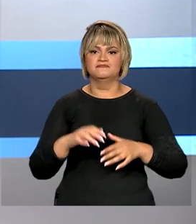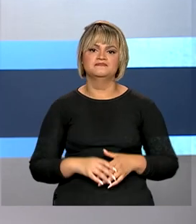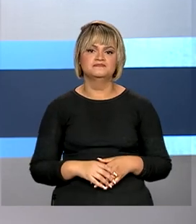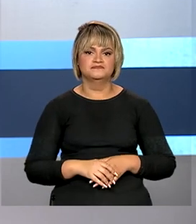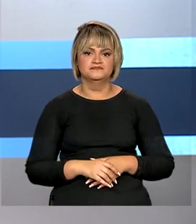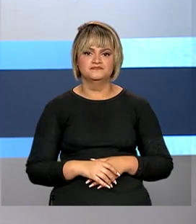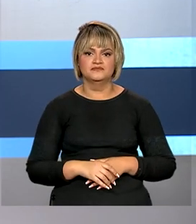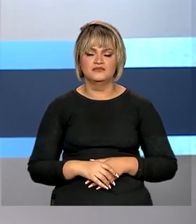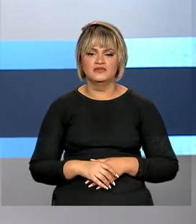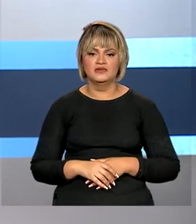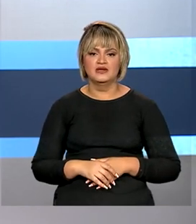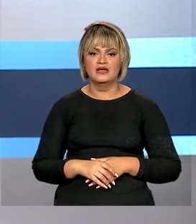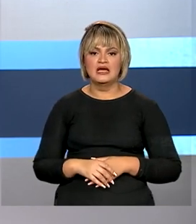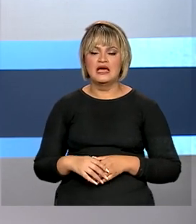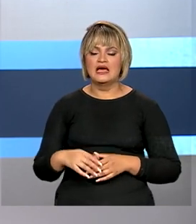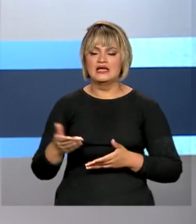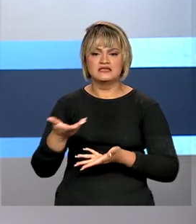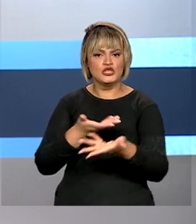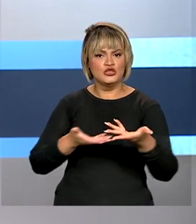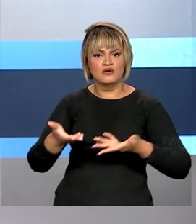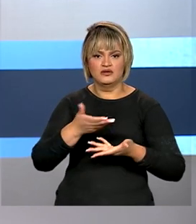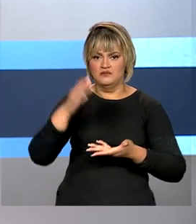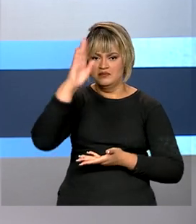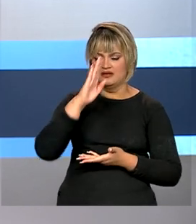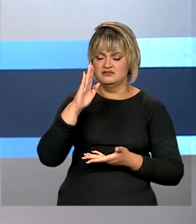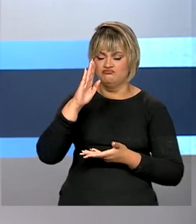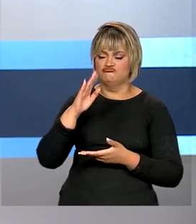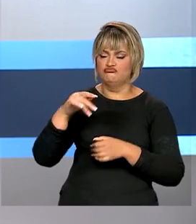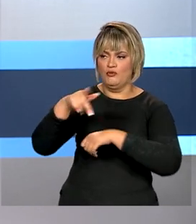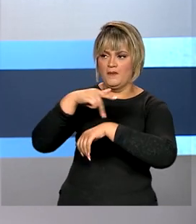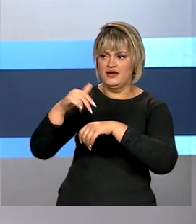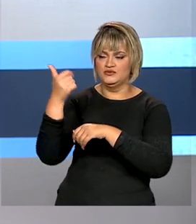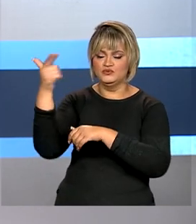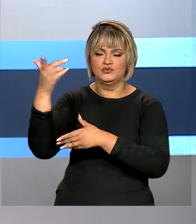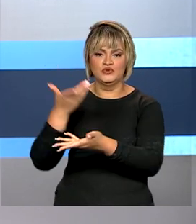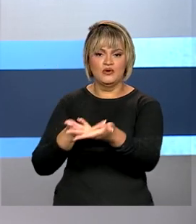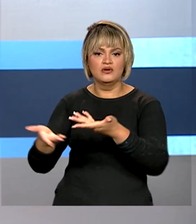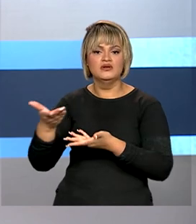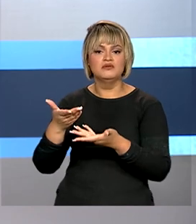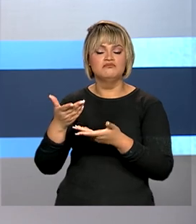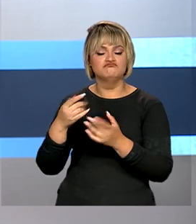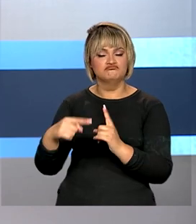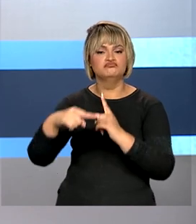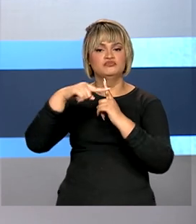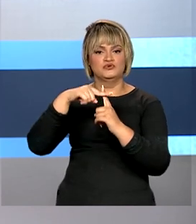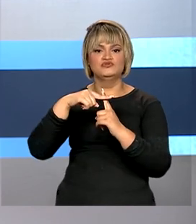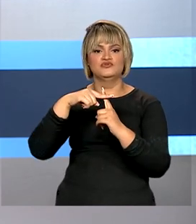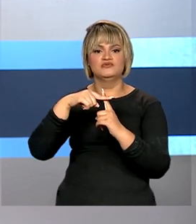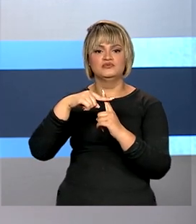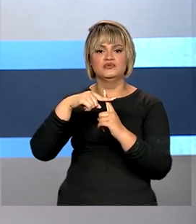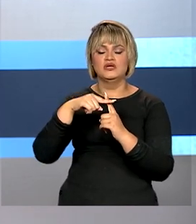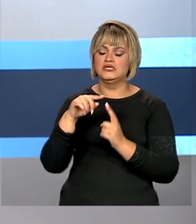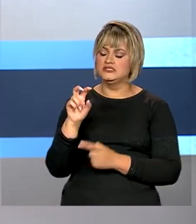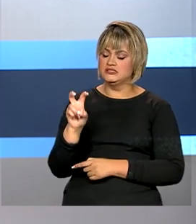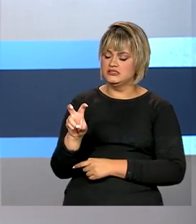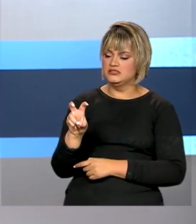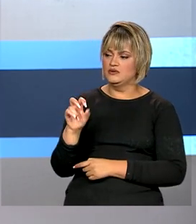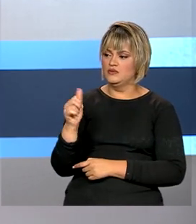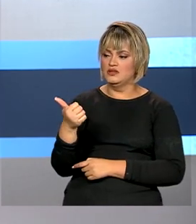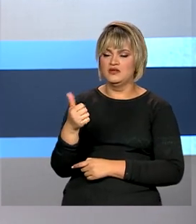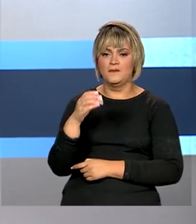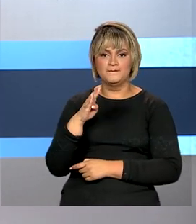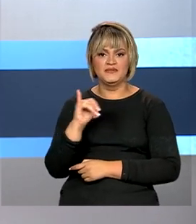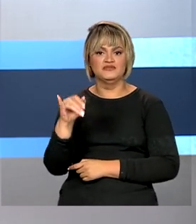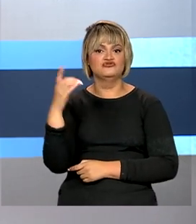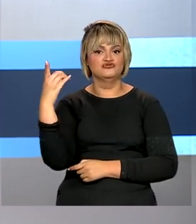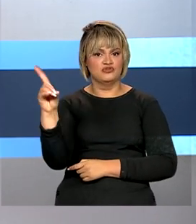As trocas comerciais do Brasil com o exterior acumularam saldo positivo maior do que 51 bilhões de